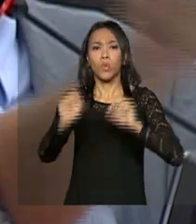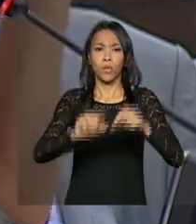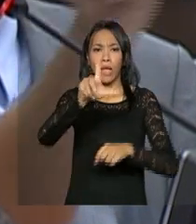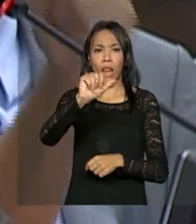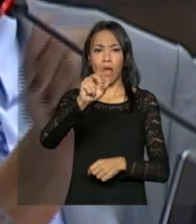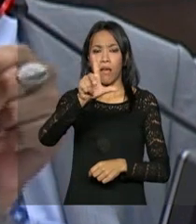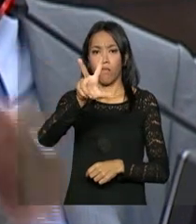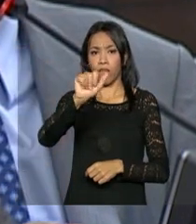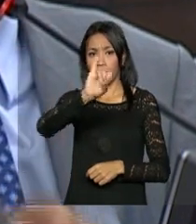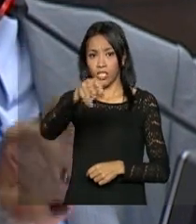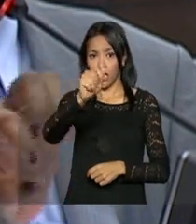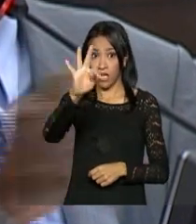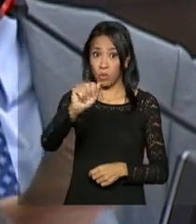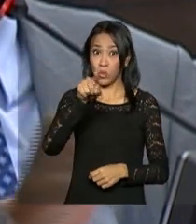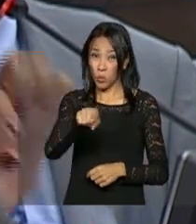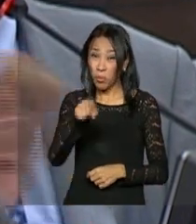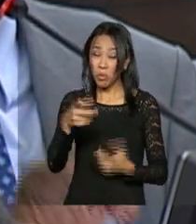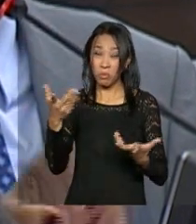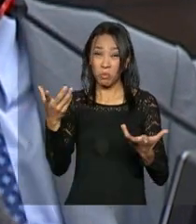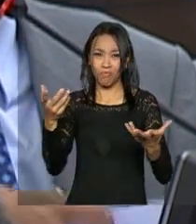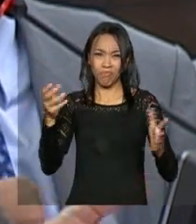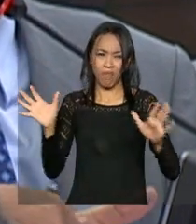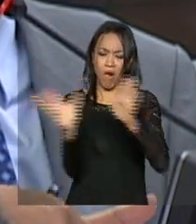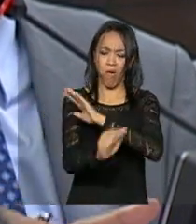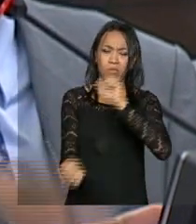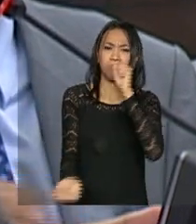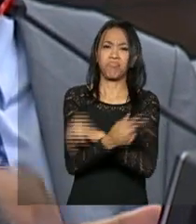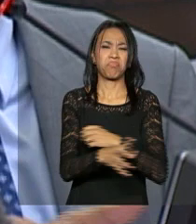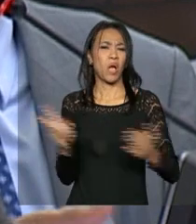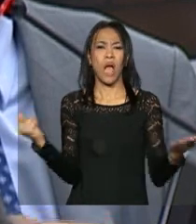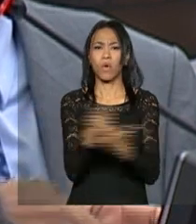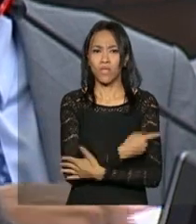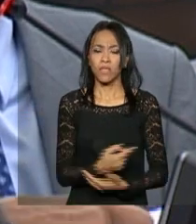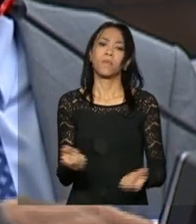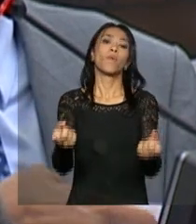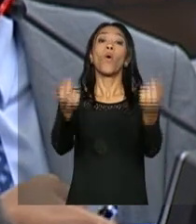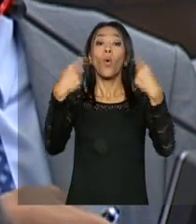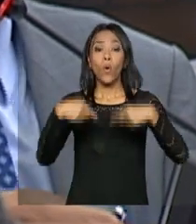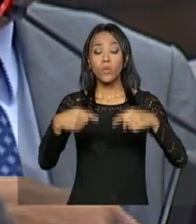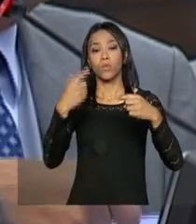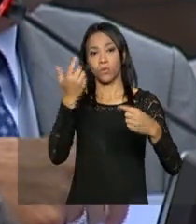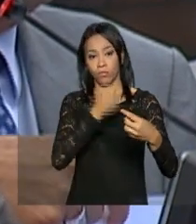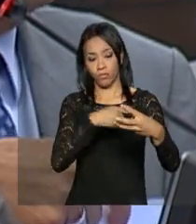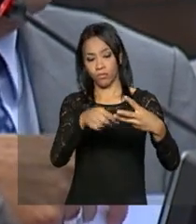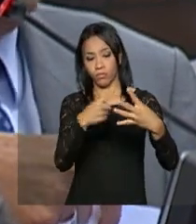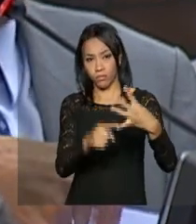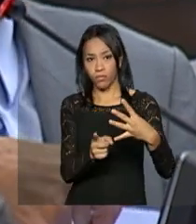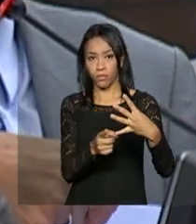de corrupção do que se tem notícia no país. Isso, aspas. E no item 2.9, da mesma forma, na página